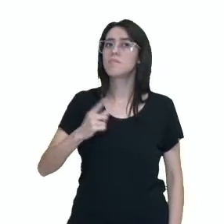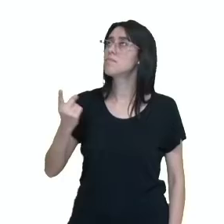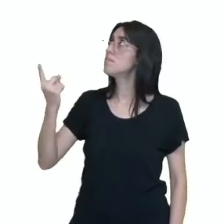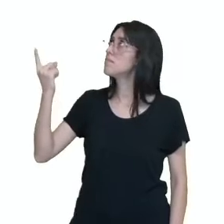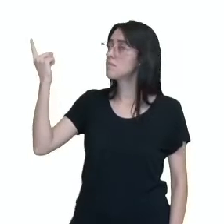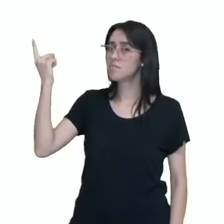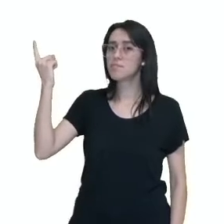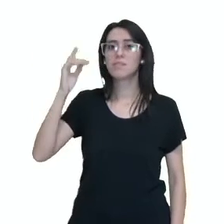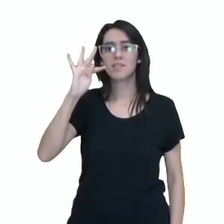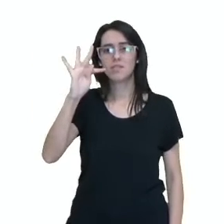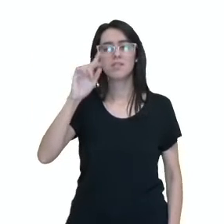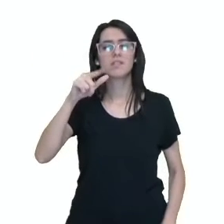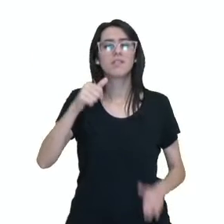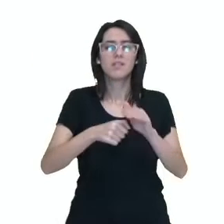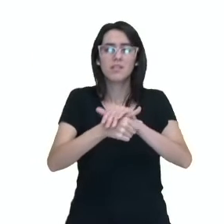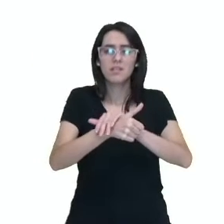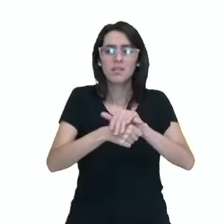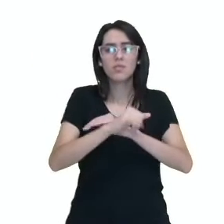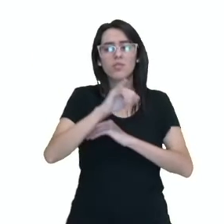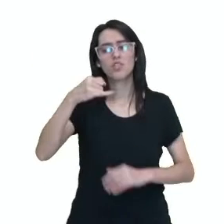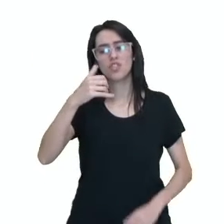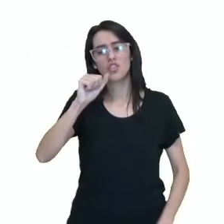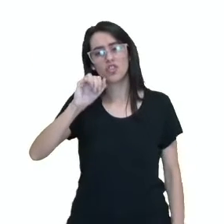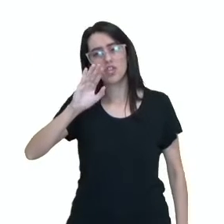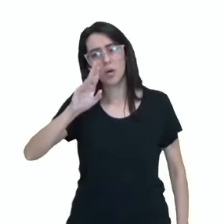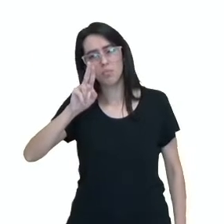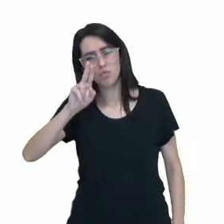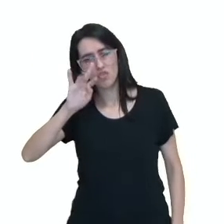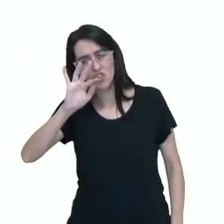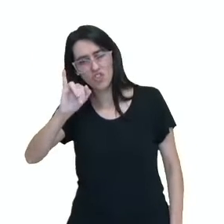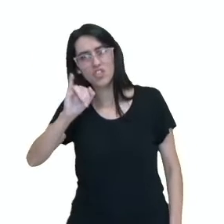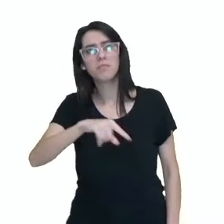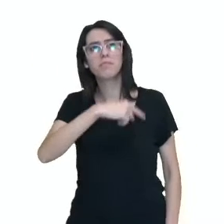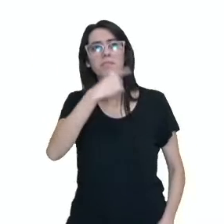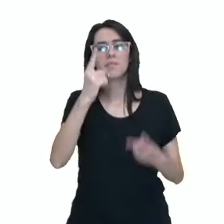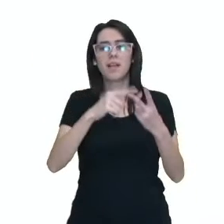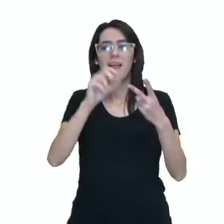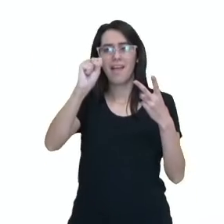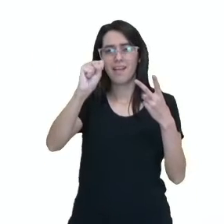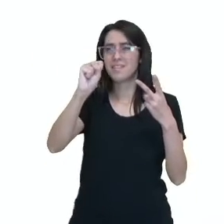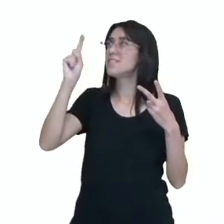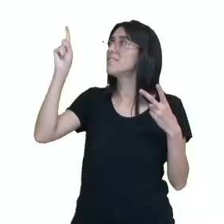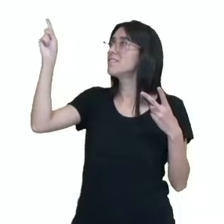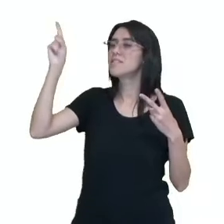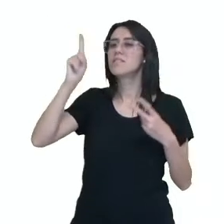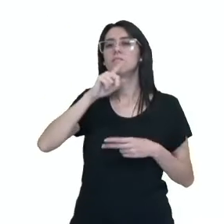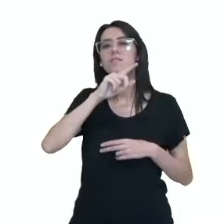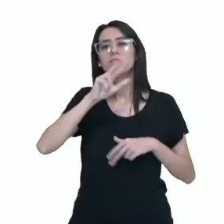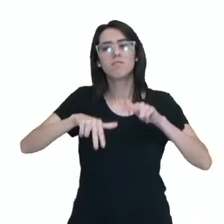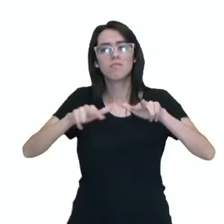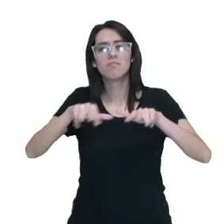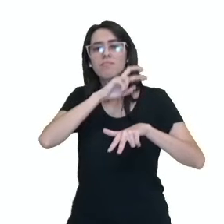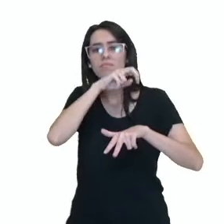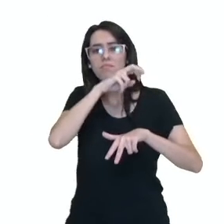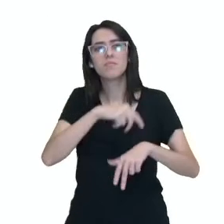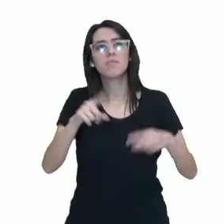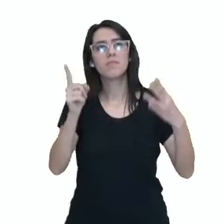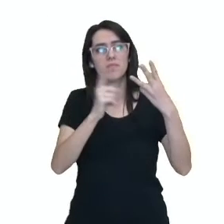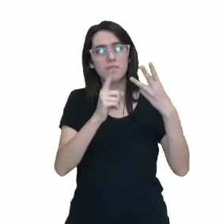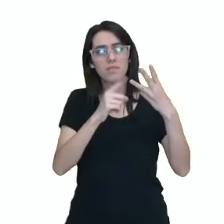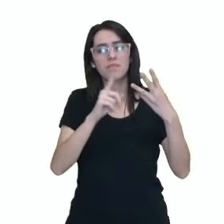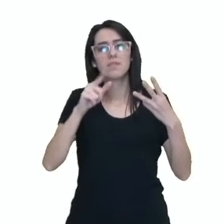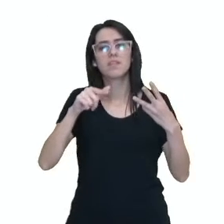são as tartarugas, jabutíseos, cágados, o esquamata, que são lagartos e serpentes, crocodilha, que são crocodilos,